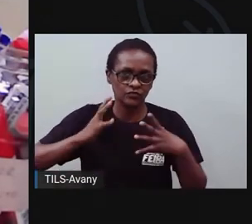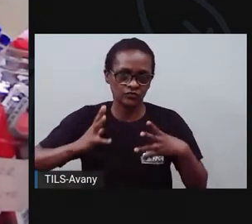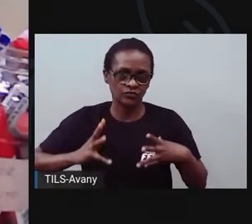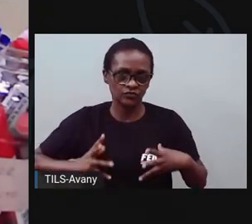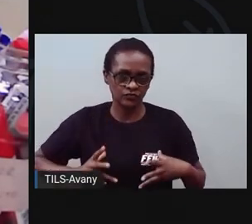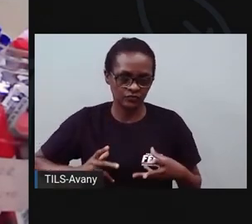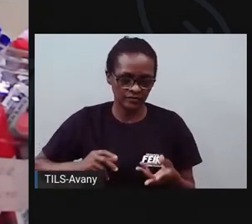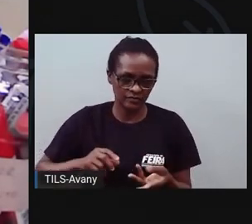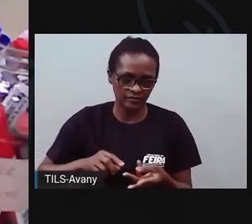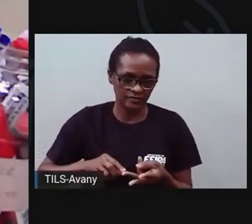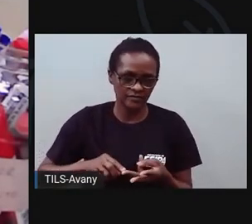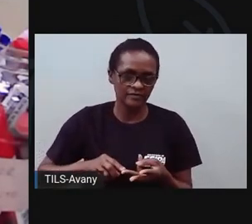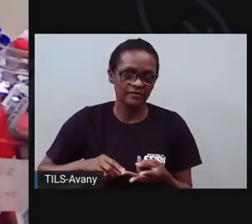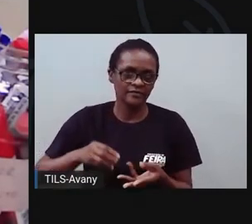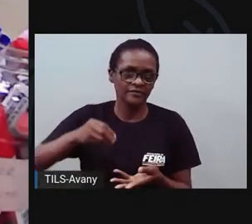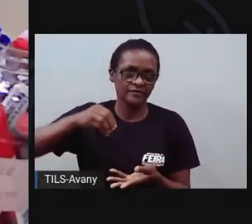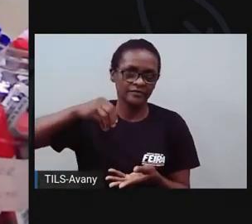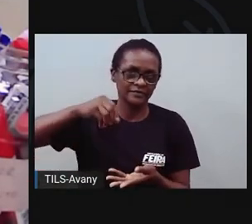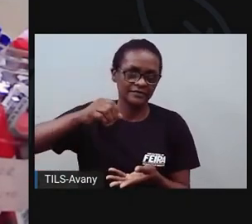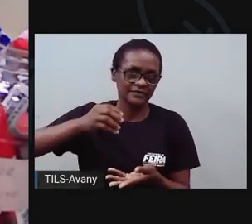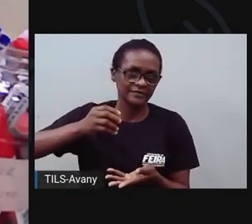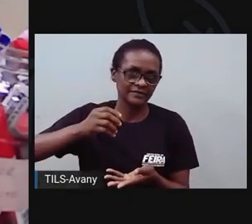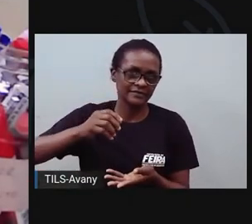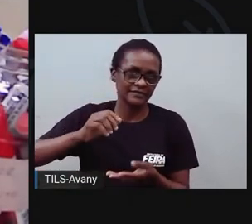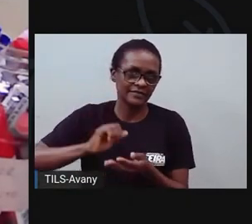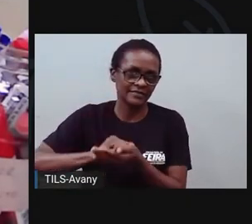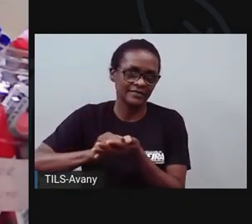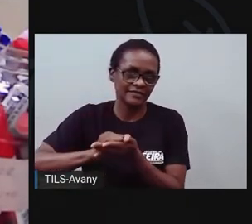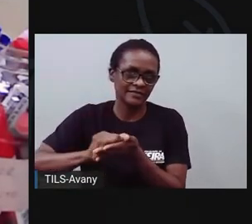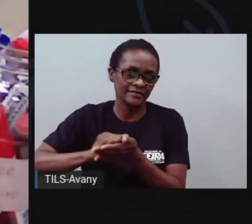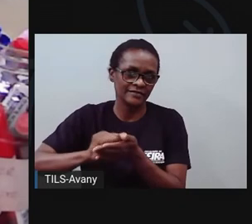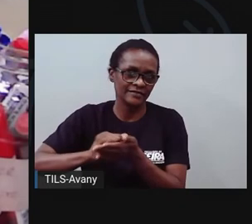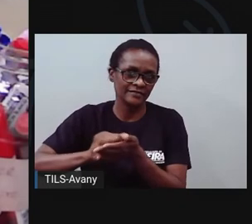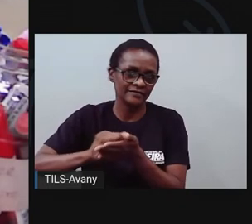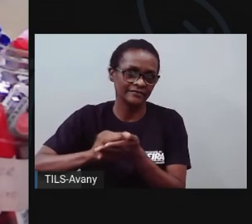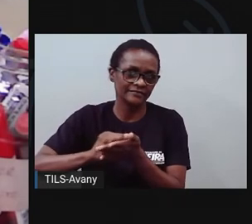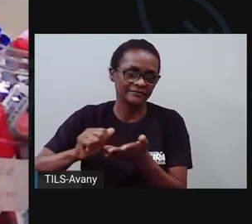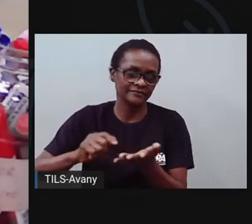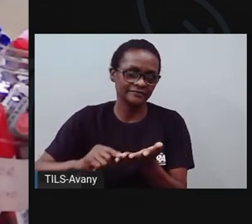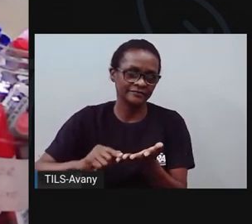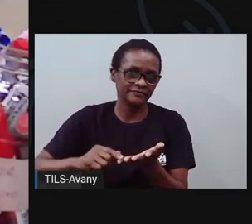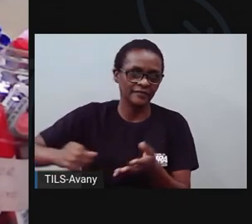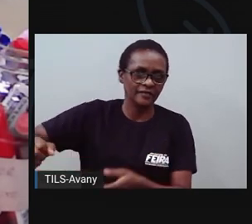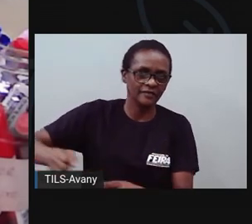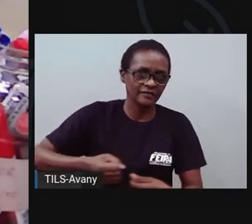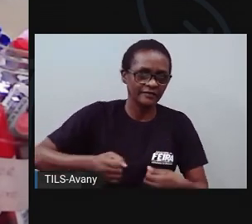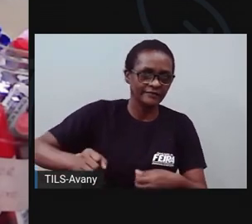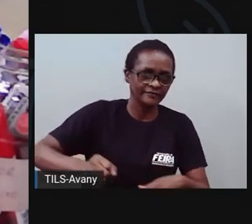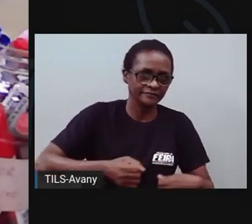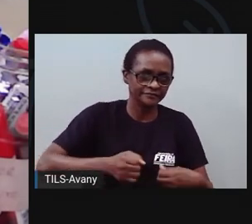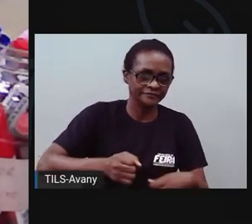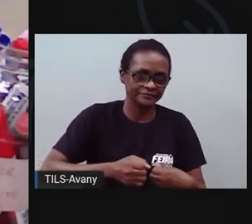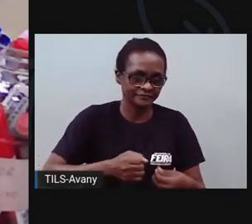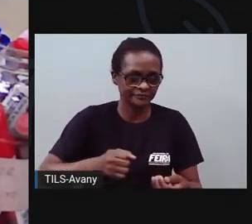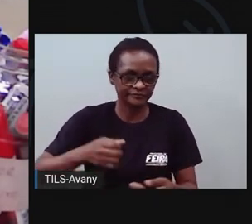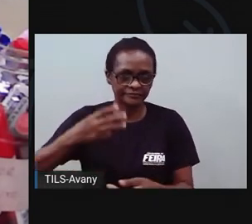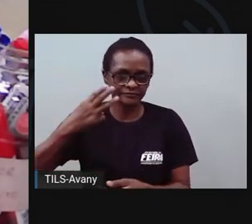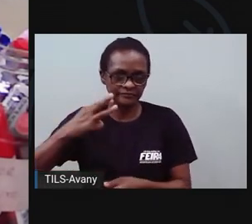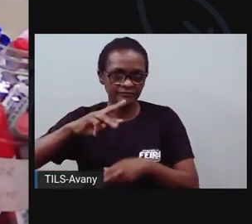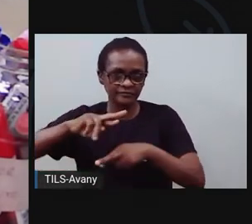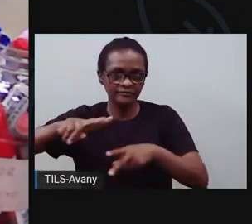detergente, sabão em pó e em barra. Além de três tipos de vassouras, piaçava, cabelo e para banheiro.